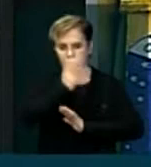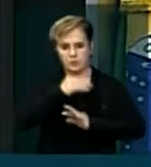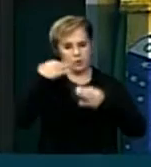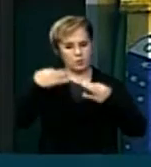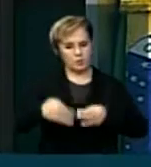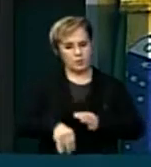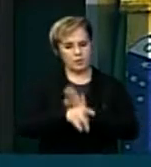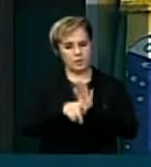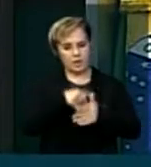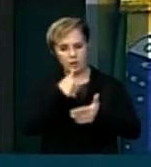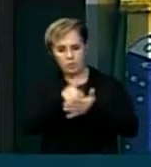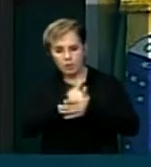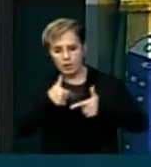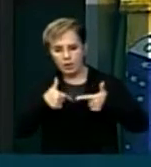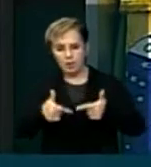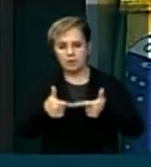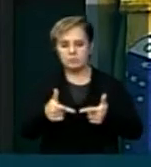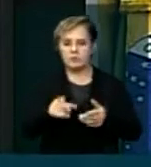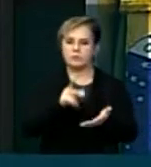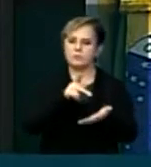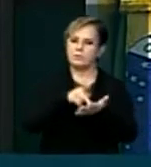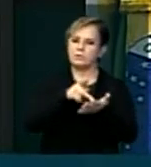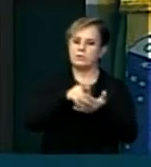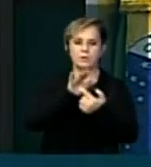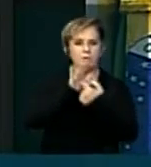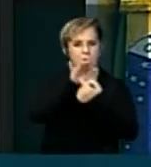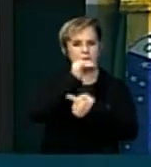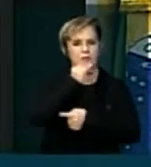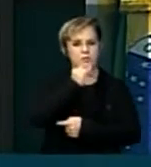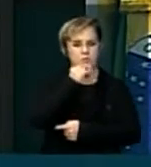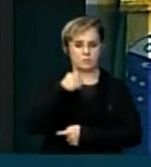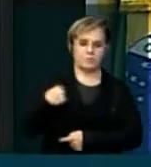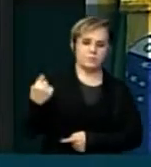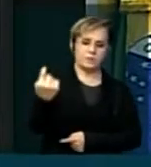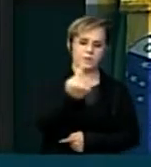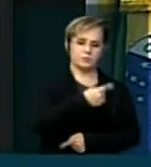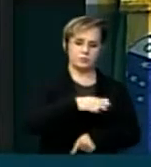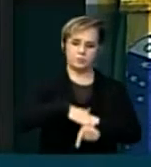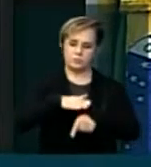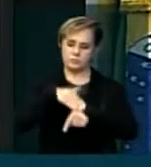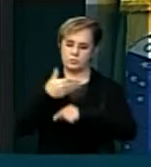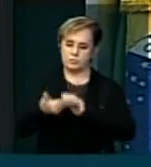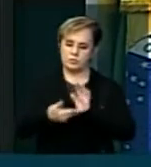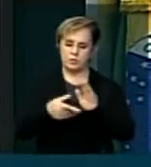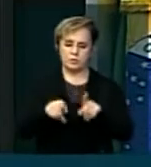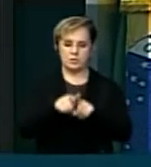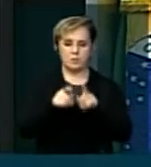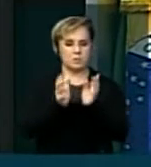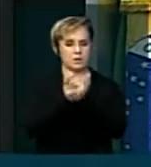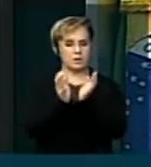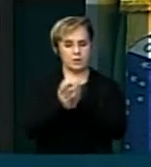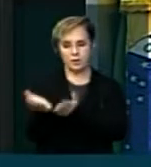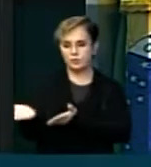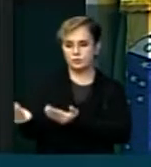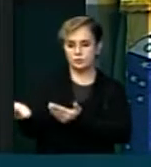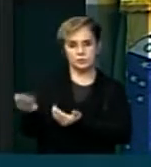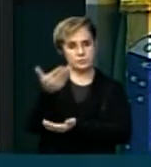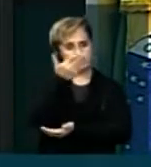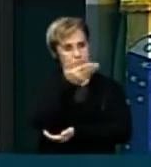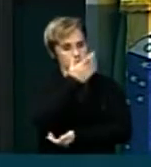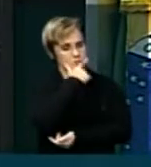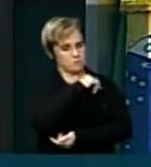honesto, lutador, que sem dúvida nenhuma é um exemplo para todos nós. Mesmo com essa juventude, Vossa Excelência